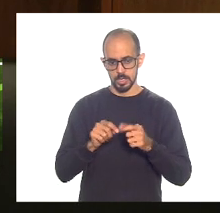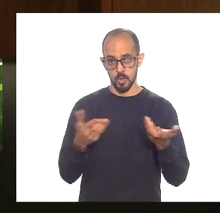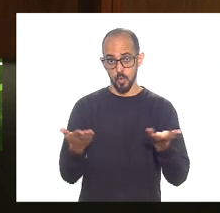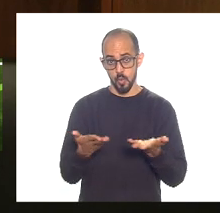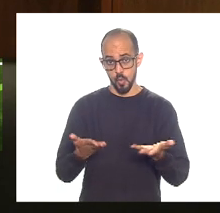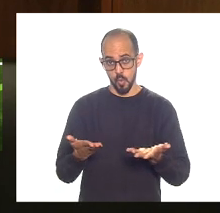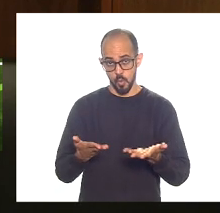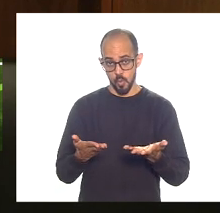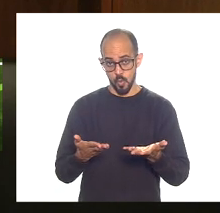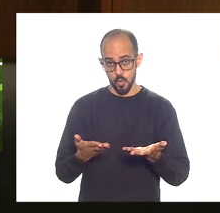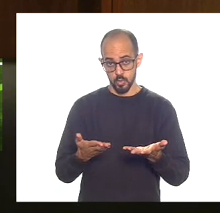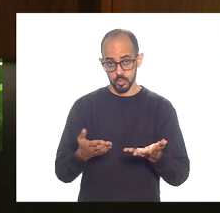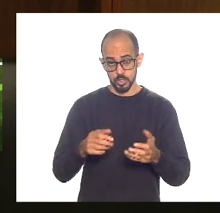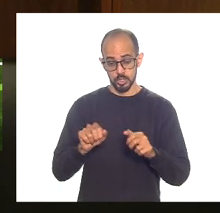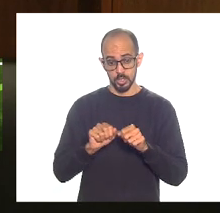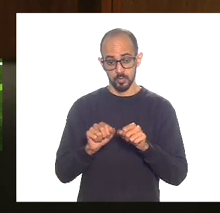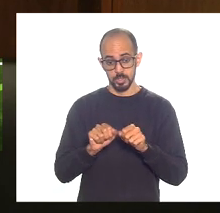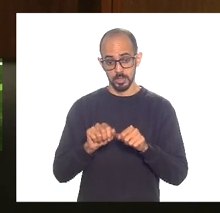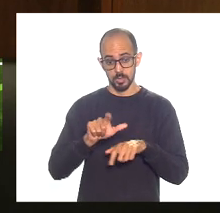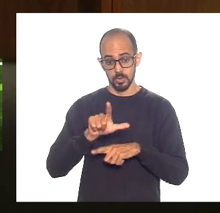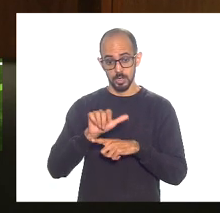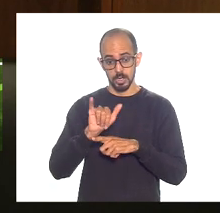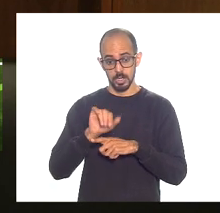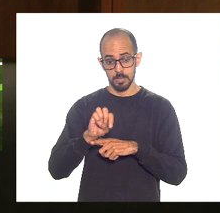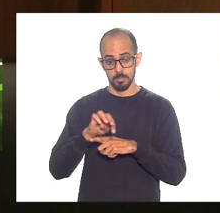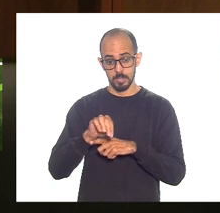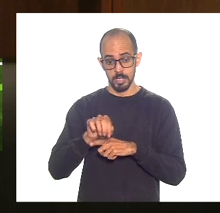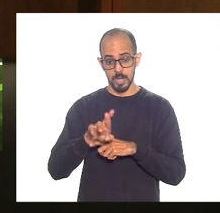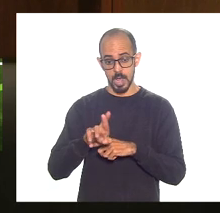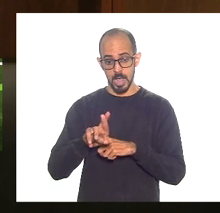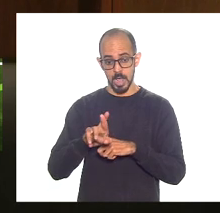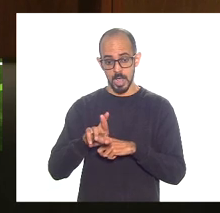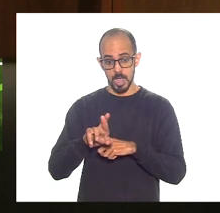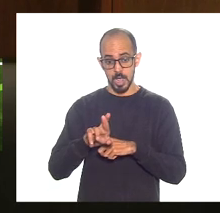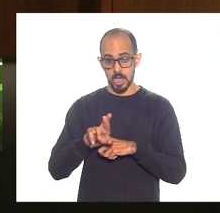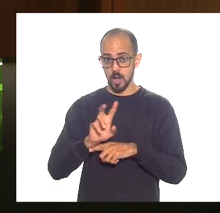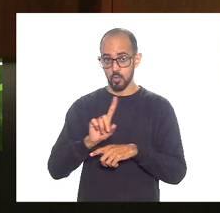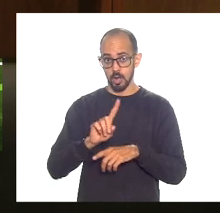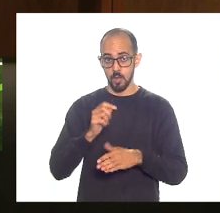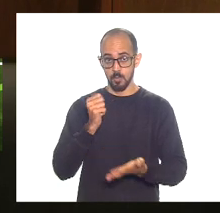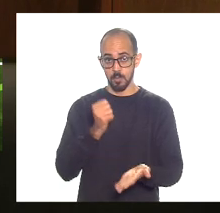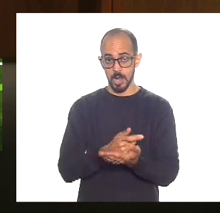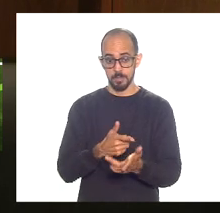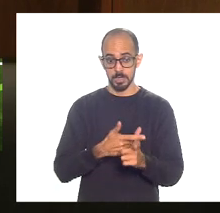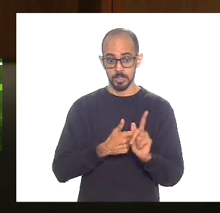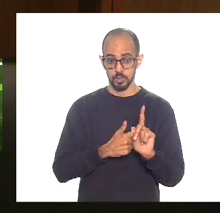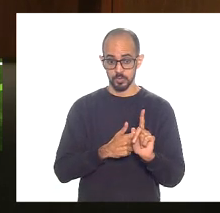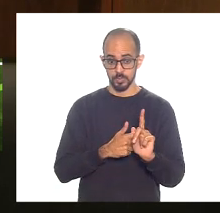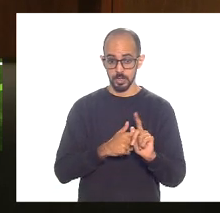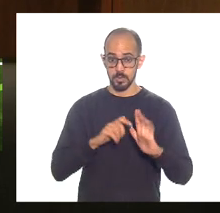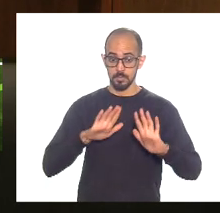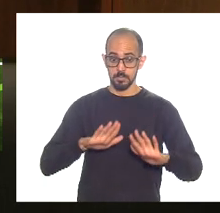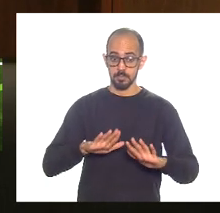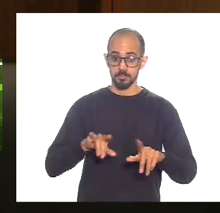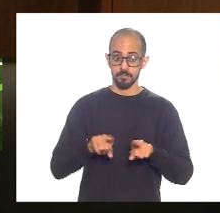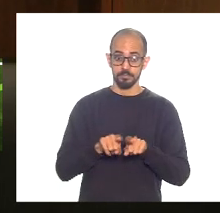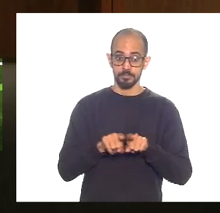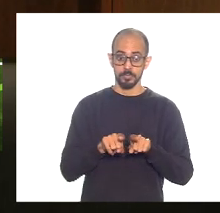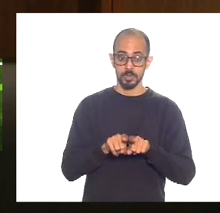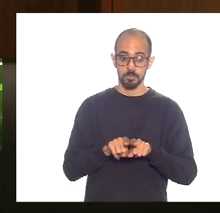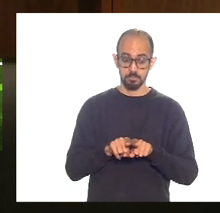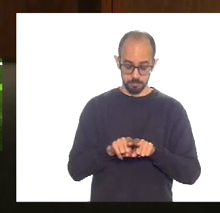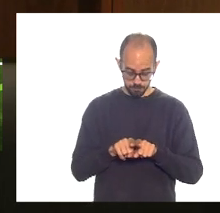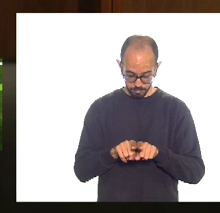hoje nós estamos por liminar em relação ao não pagamento da dívida em relação a estarmos